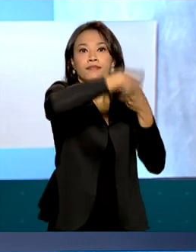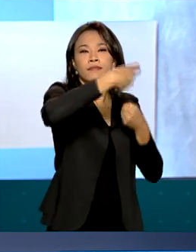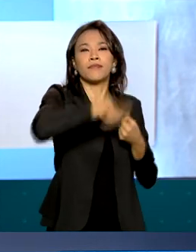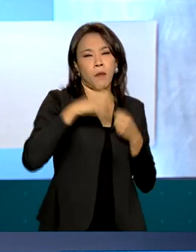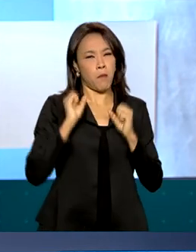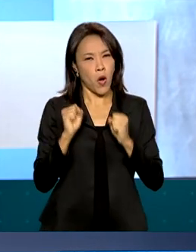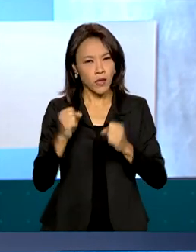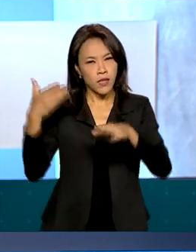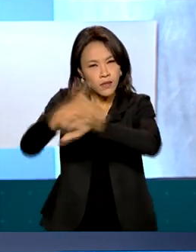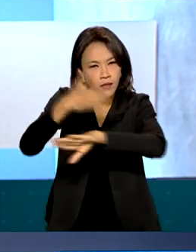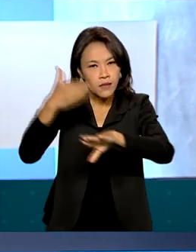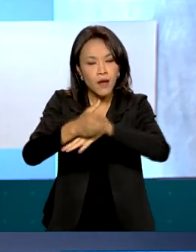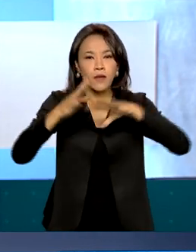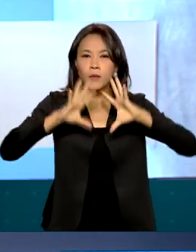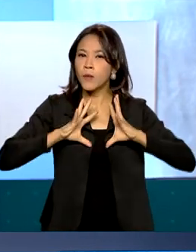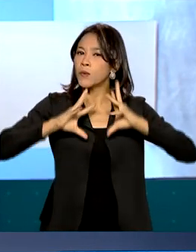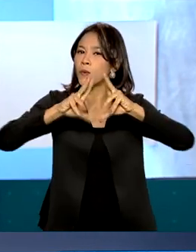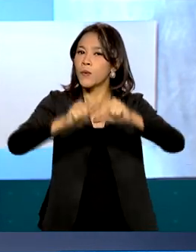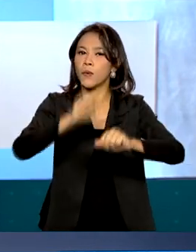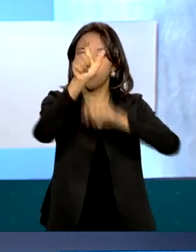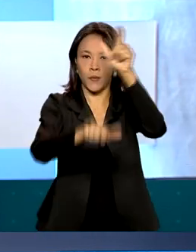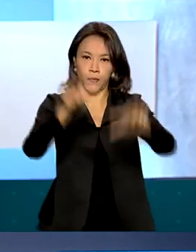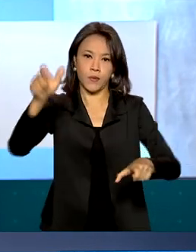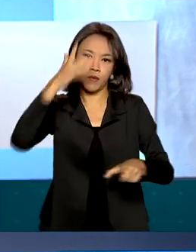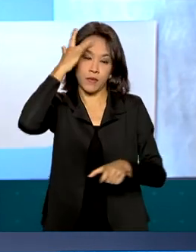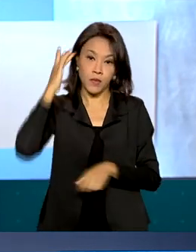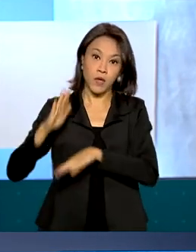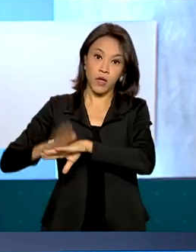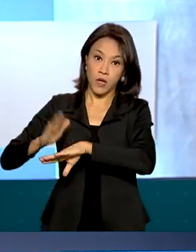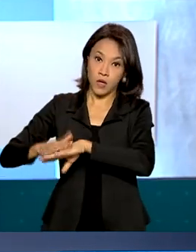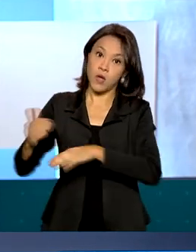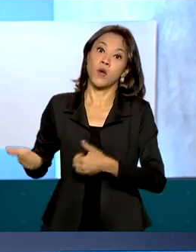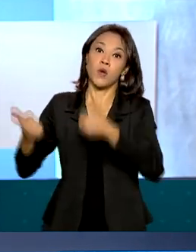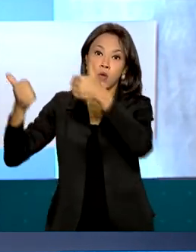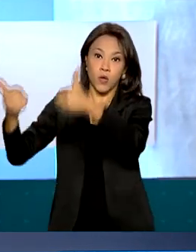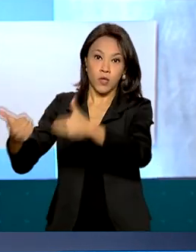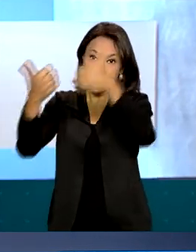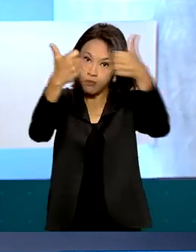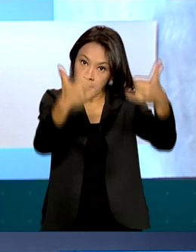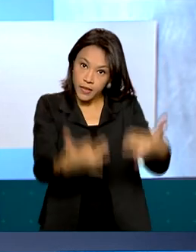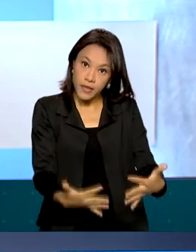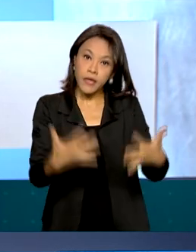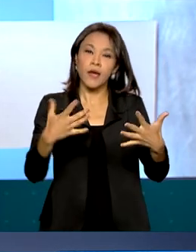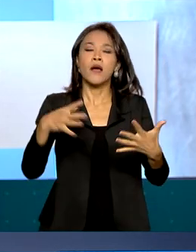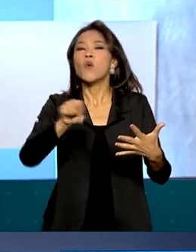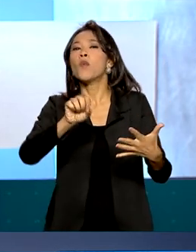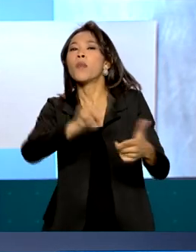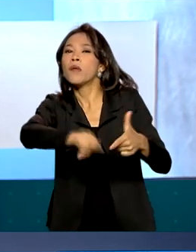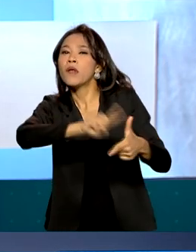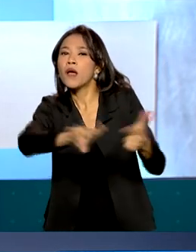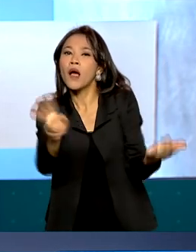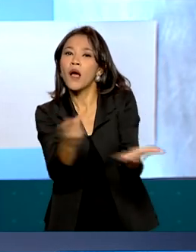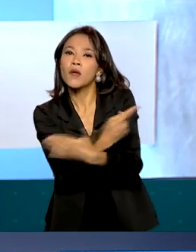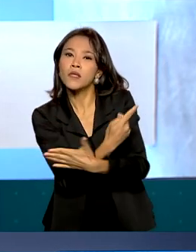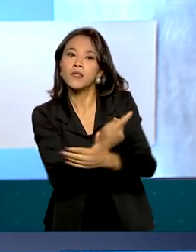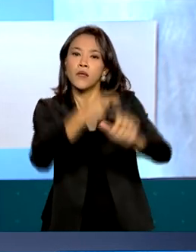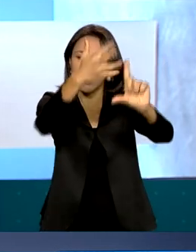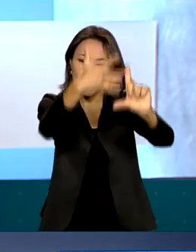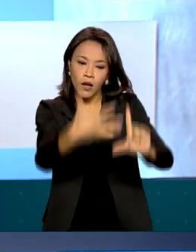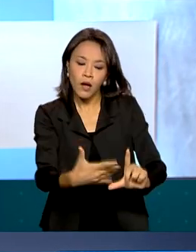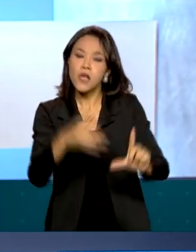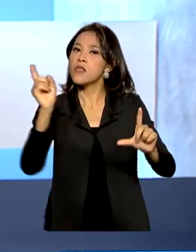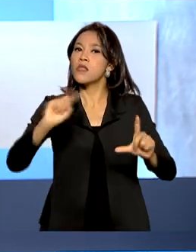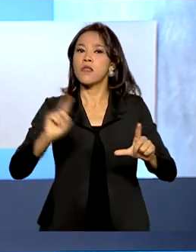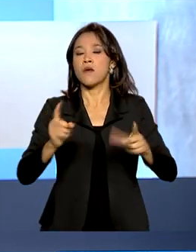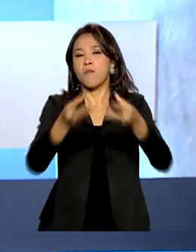por todos os usuários. Segundo o Ministério, o período de instabilidade nos sistemas não interferiu na vigilância epidemiológica de